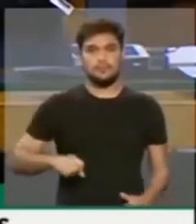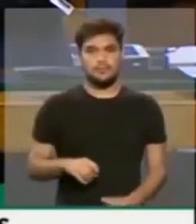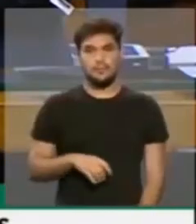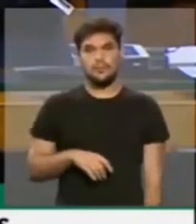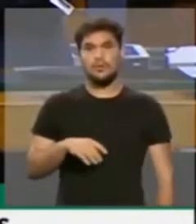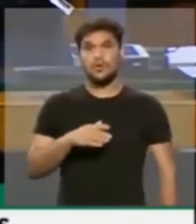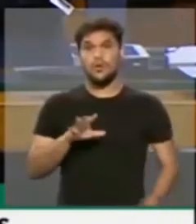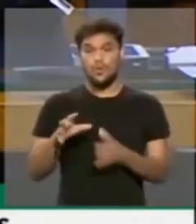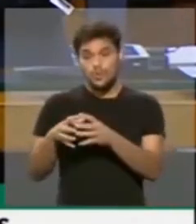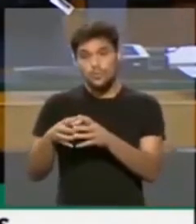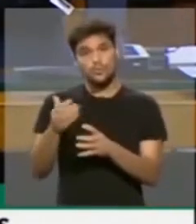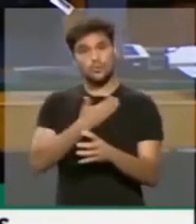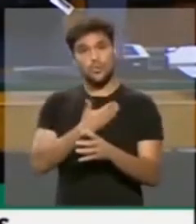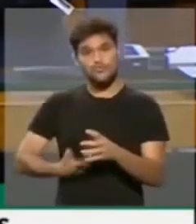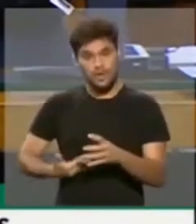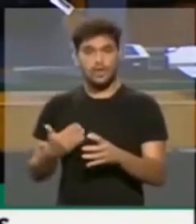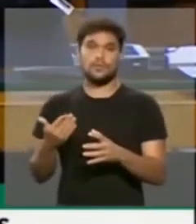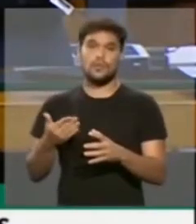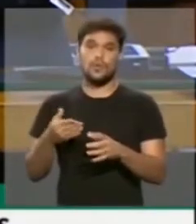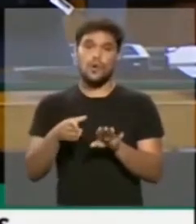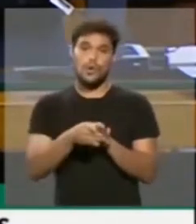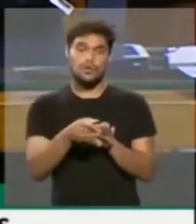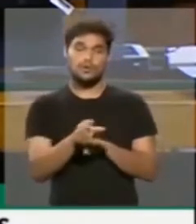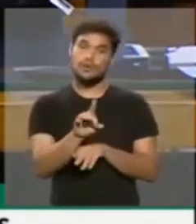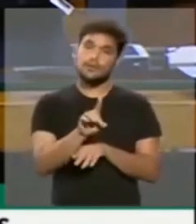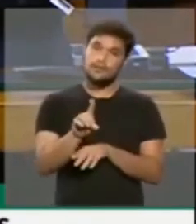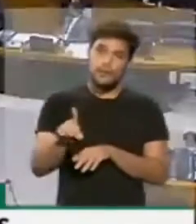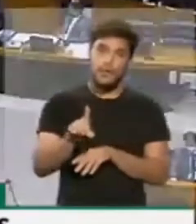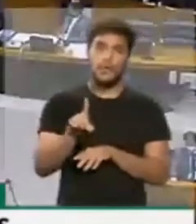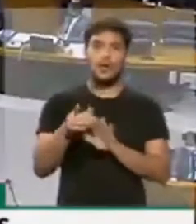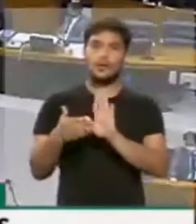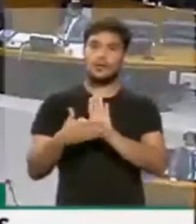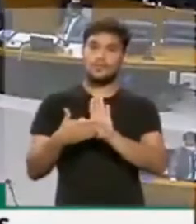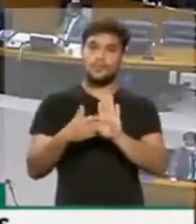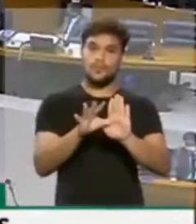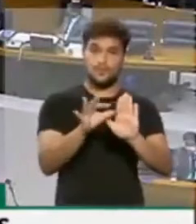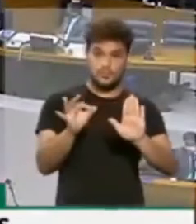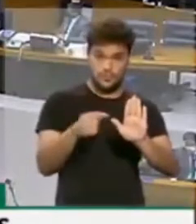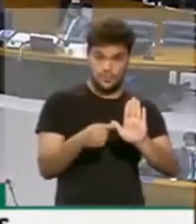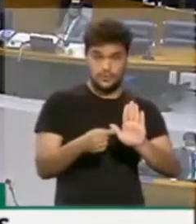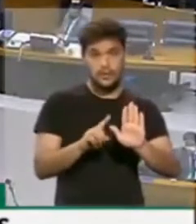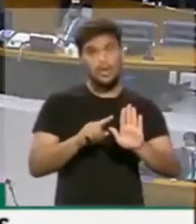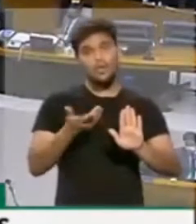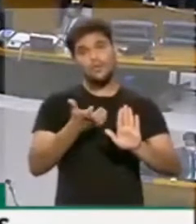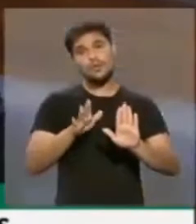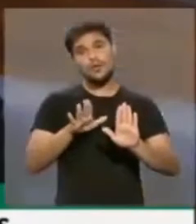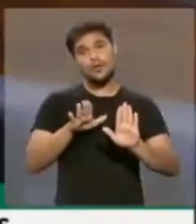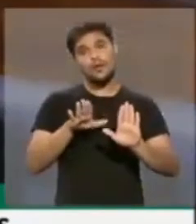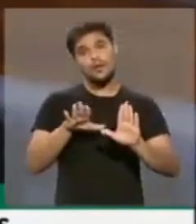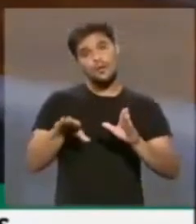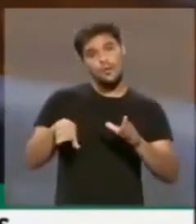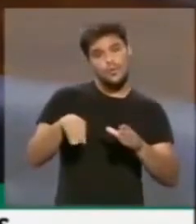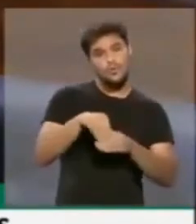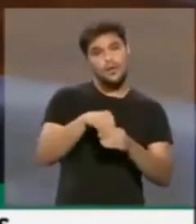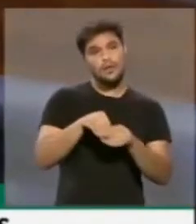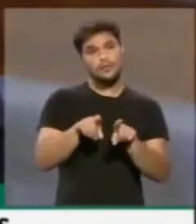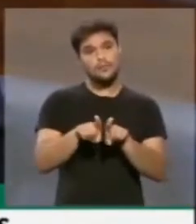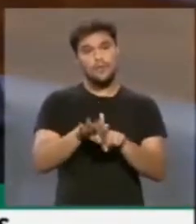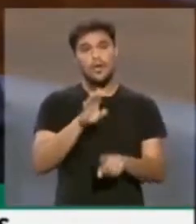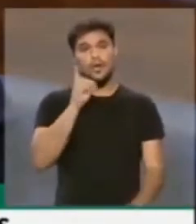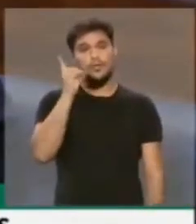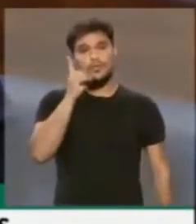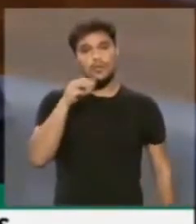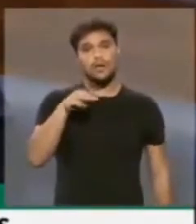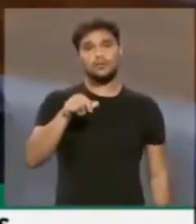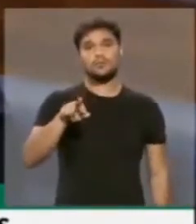Governo. Governo orienta não a emenda. E eu queria aqui me somar à fala do